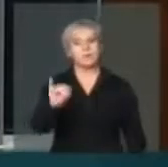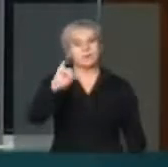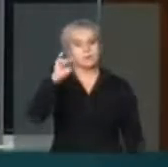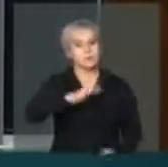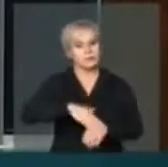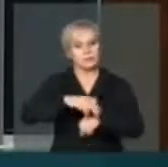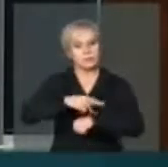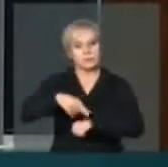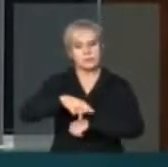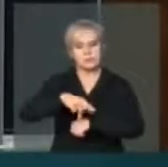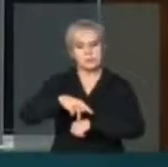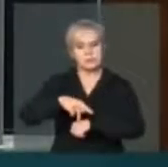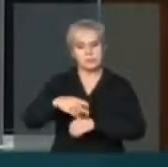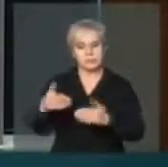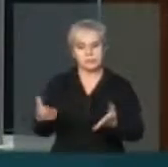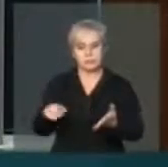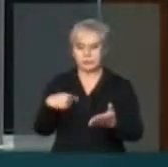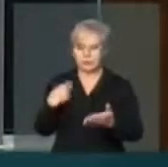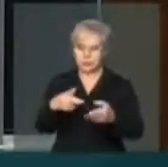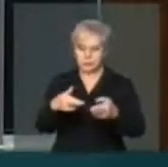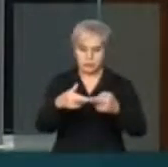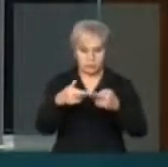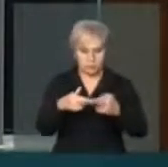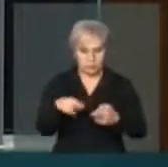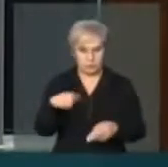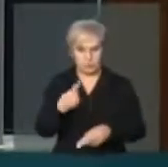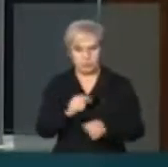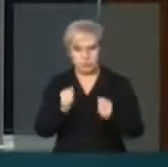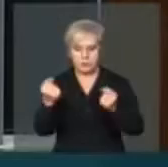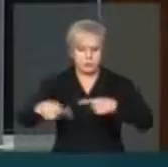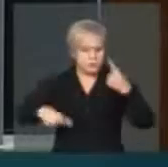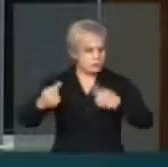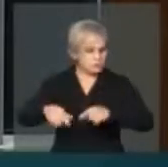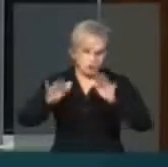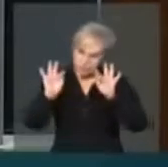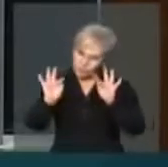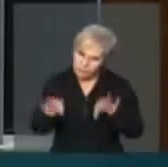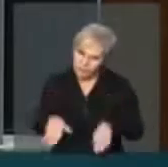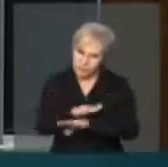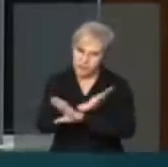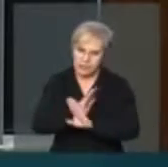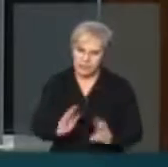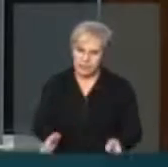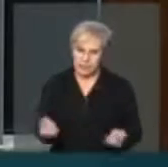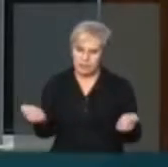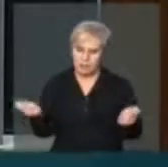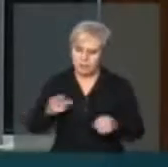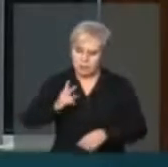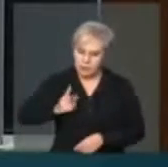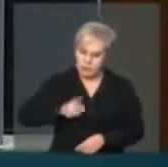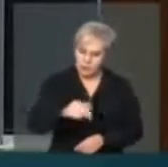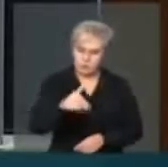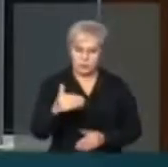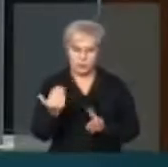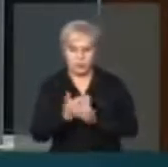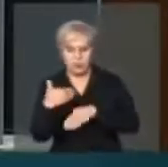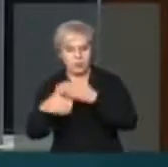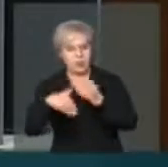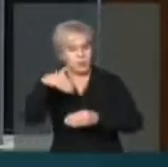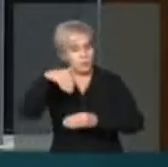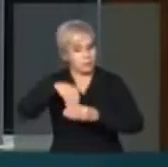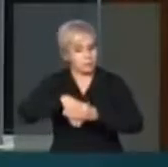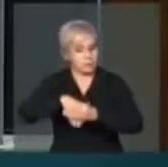para esse país. Portanto, o nosso requerimento é para que nós possamos encerrar a discussão. Para que nós possamos adiantar o processo, para que nós possamos